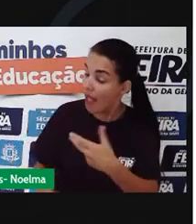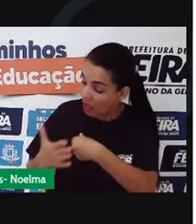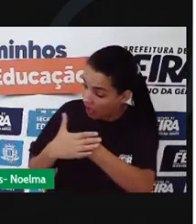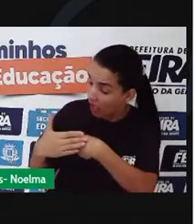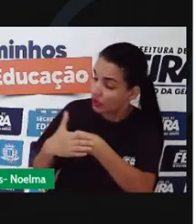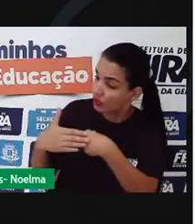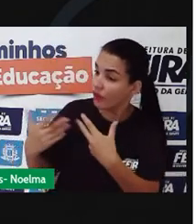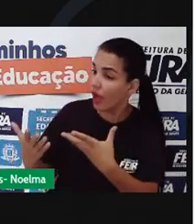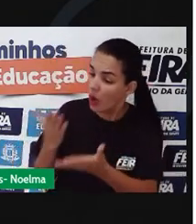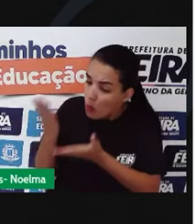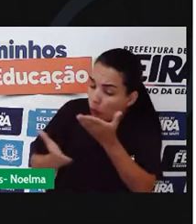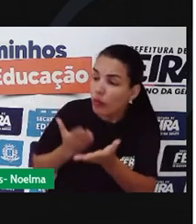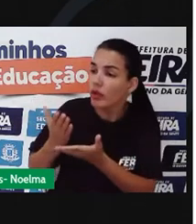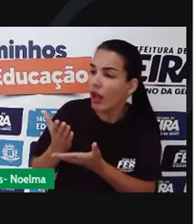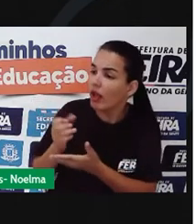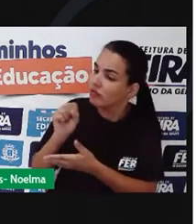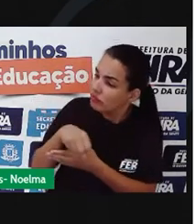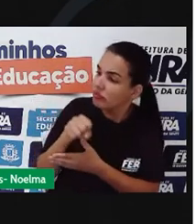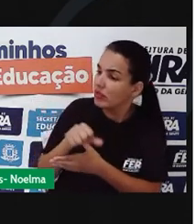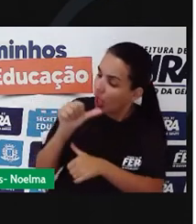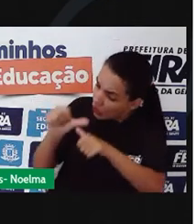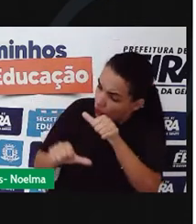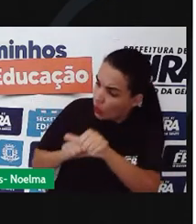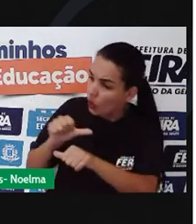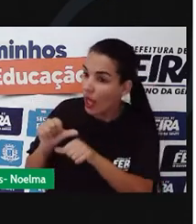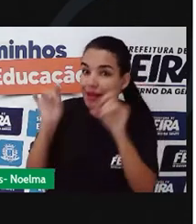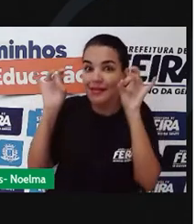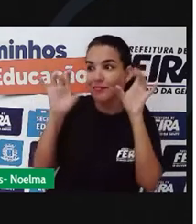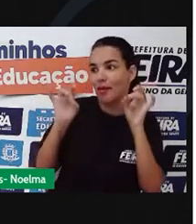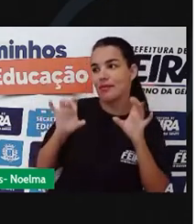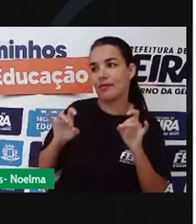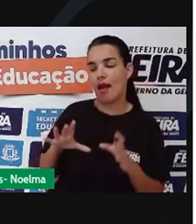Domesticar é isso. É tornar especial.